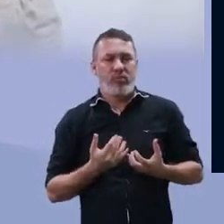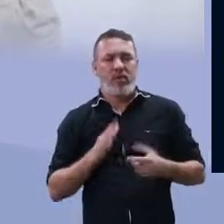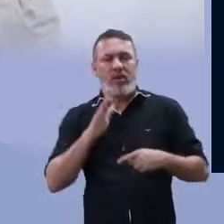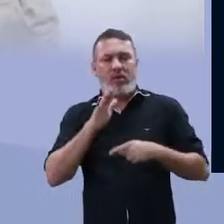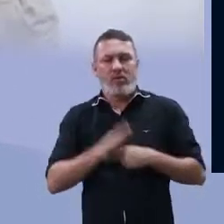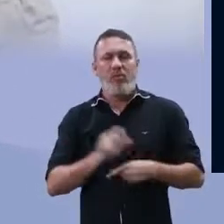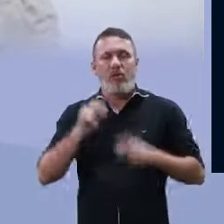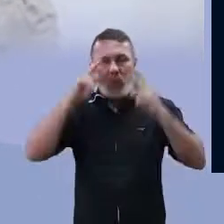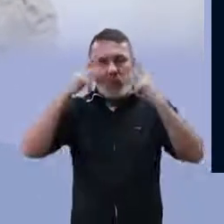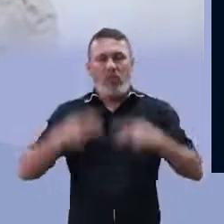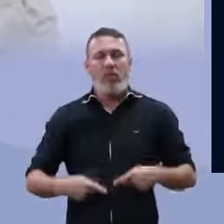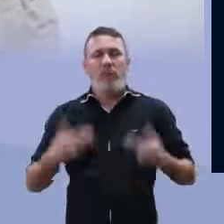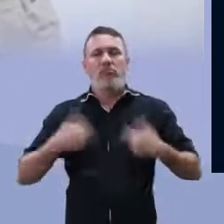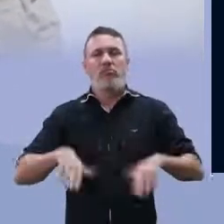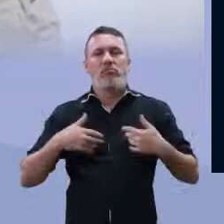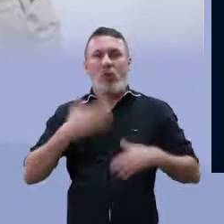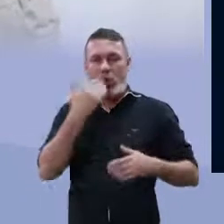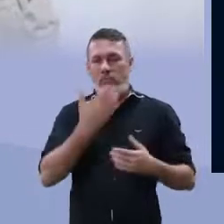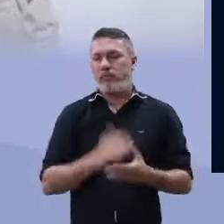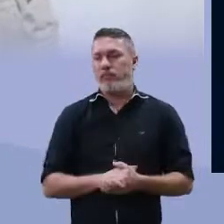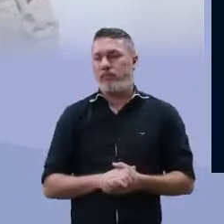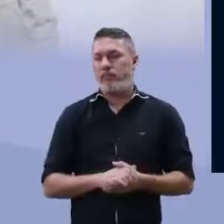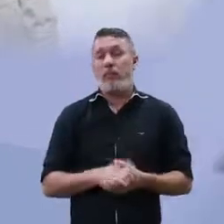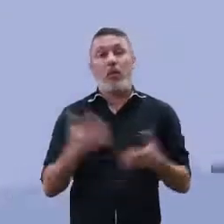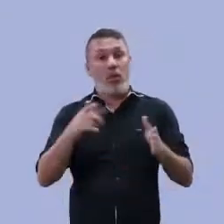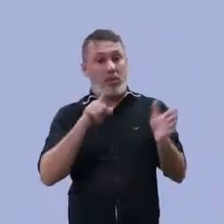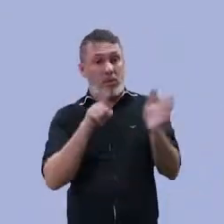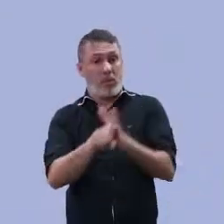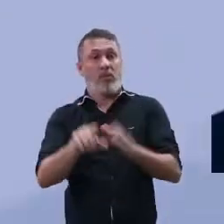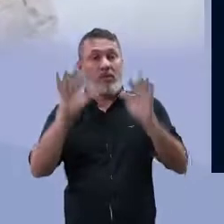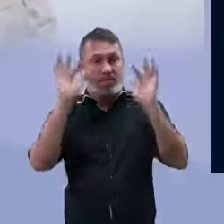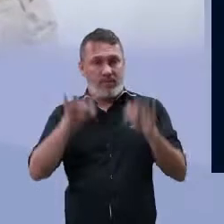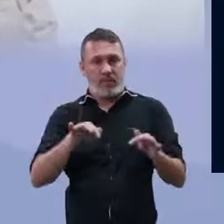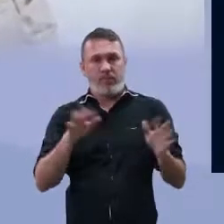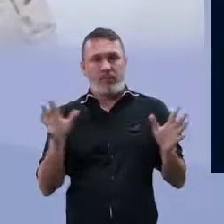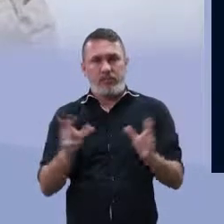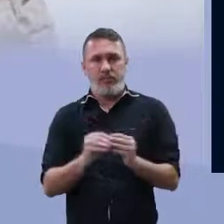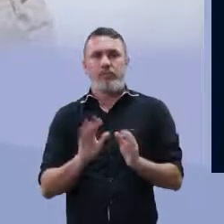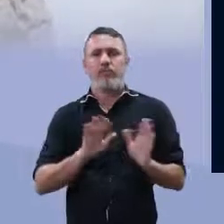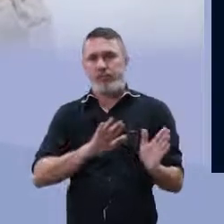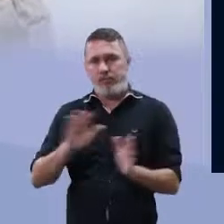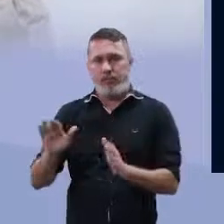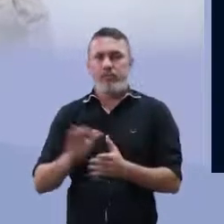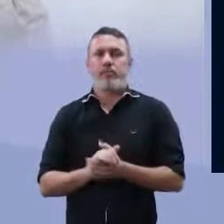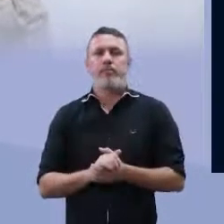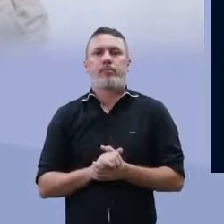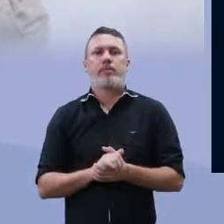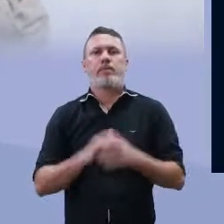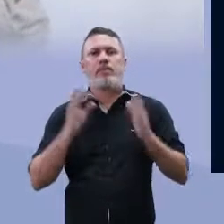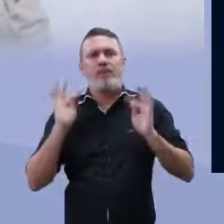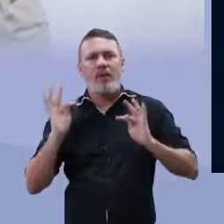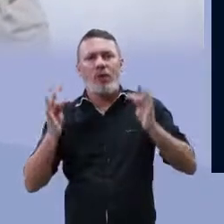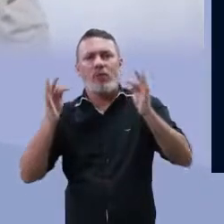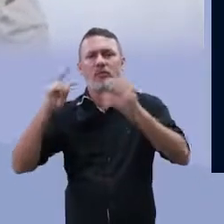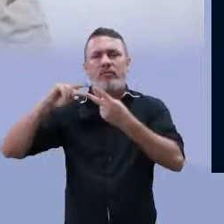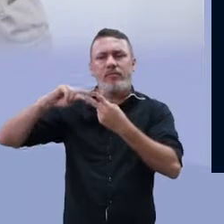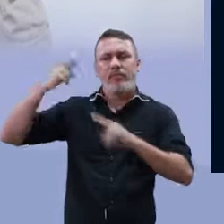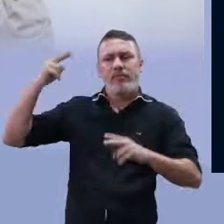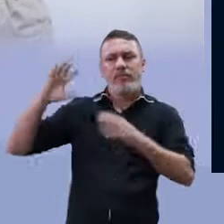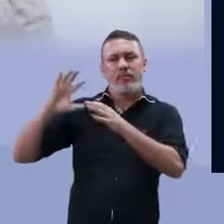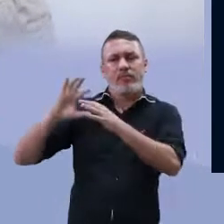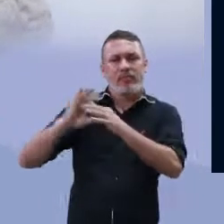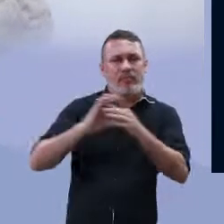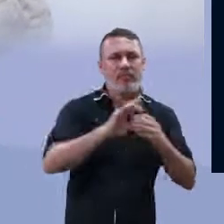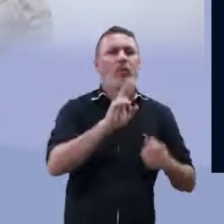fazem a fermentação ali e ajudam na digestão da celulose. Questãozinha para a gente concluir. A tecnologia do DNA recombinante